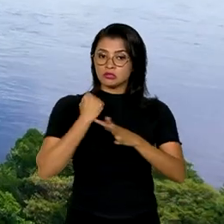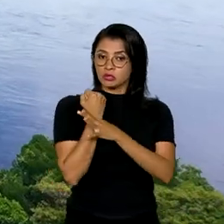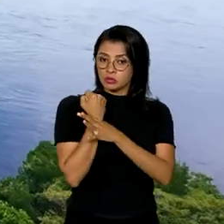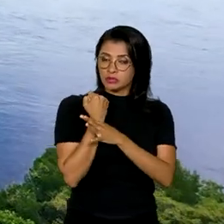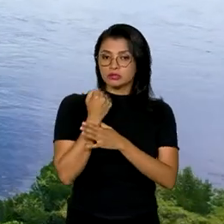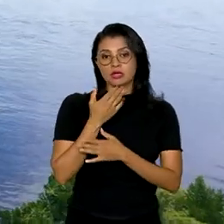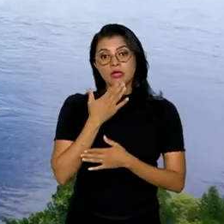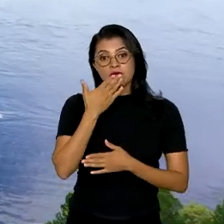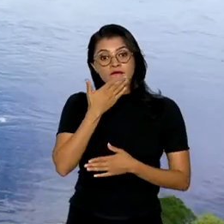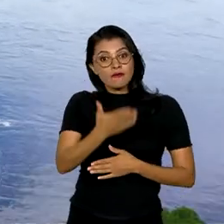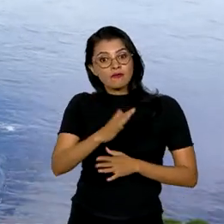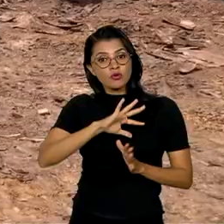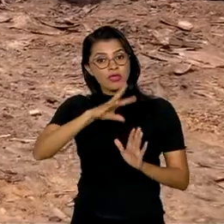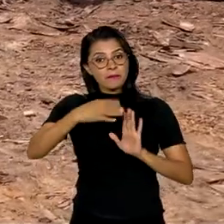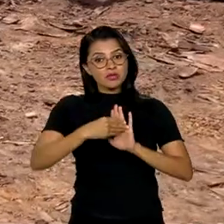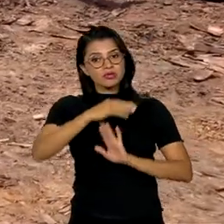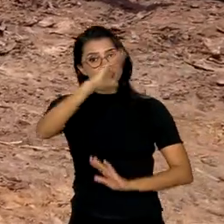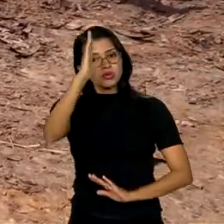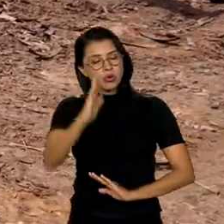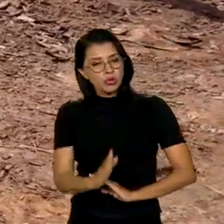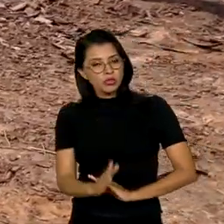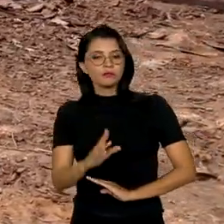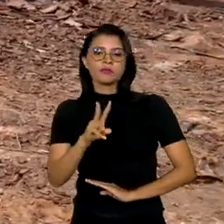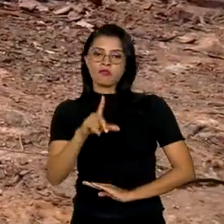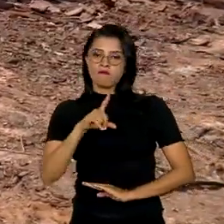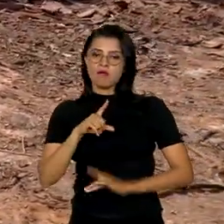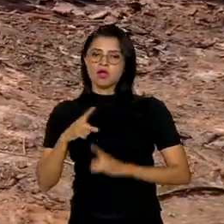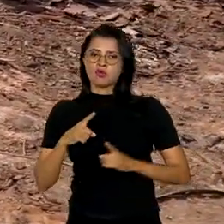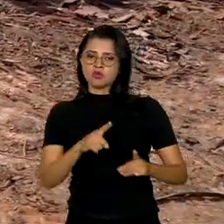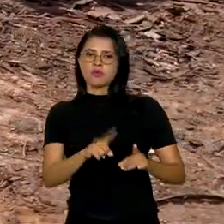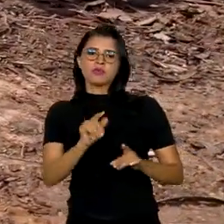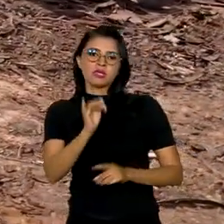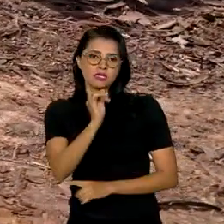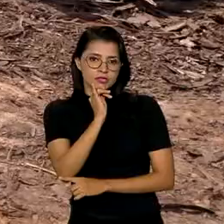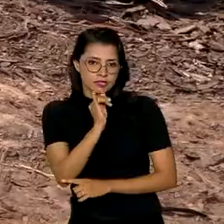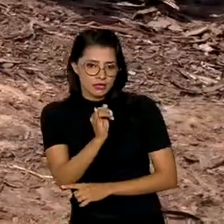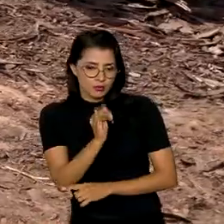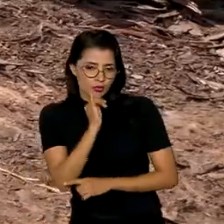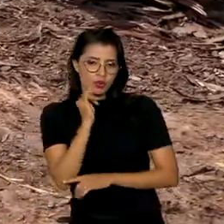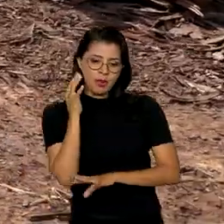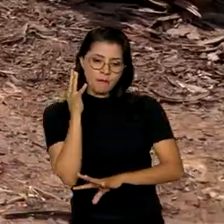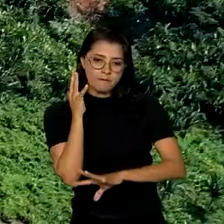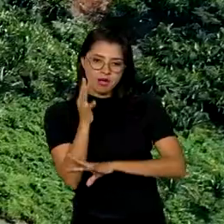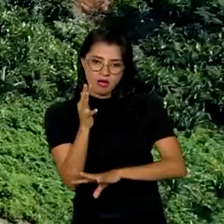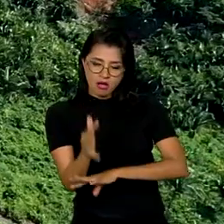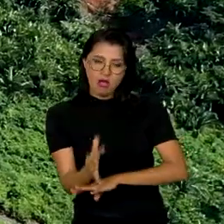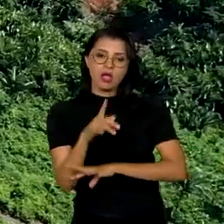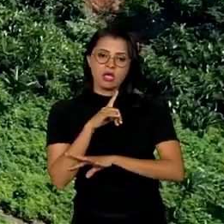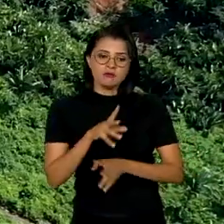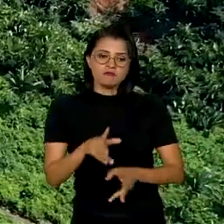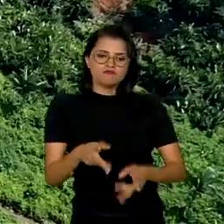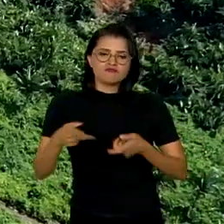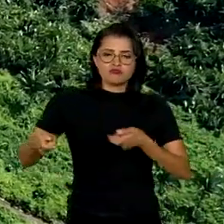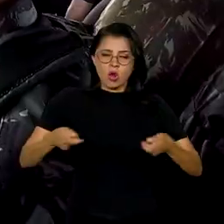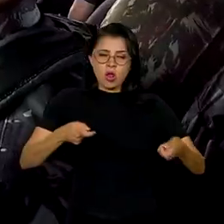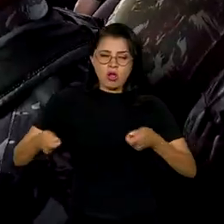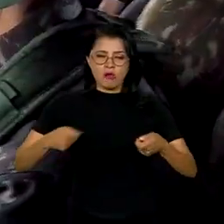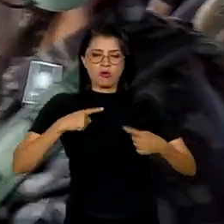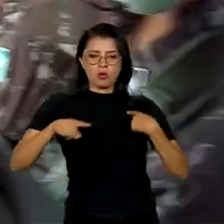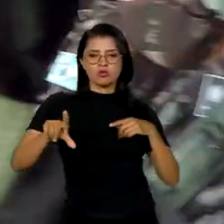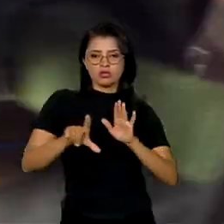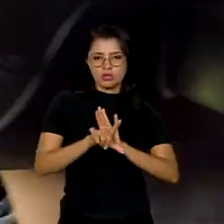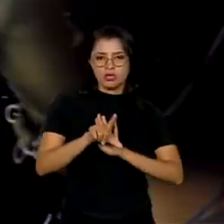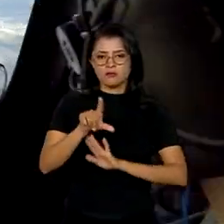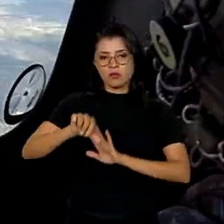para a Amazônia brasileira, que vai combater, por exemplo, o desmatamento e o garimpo ilegais, o